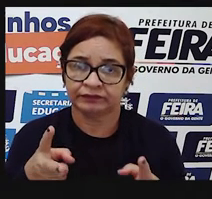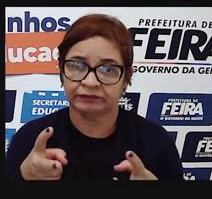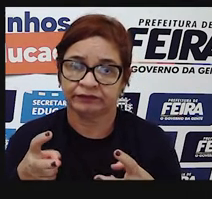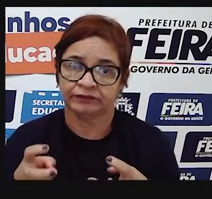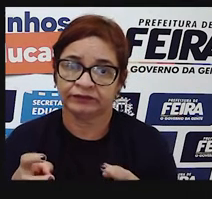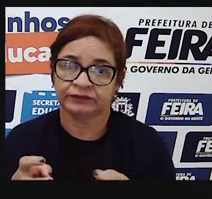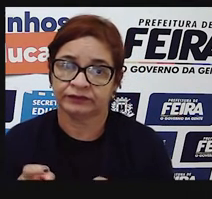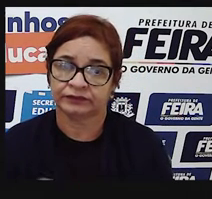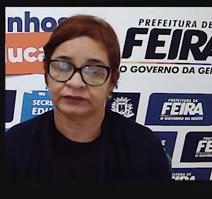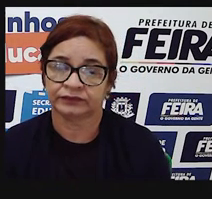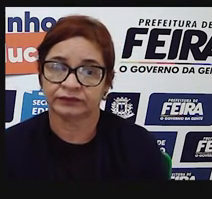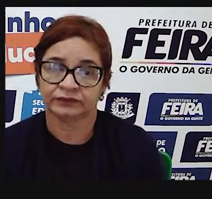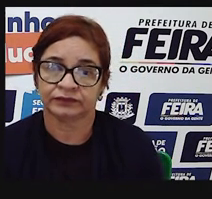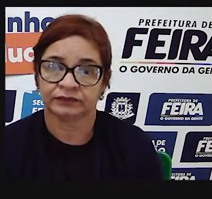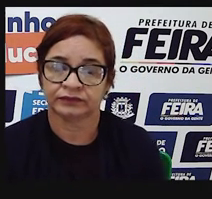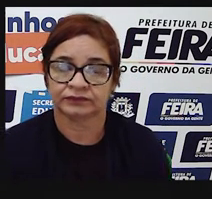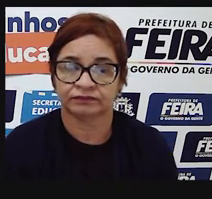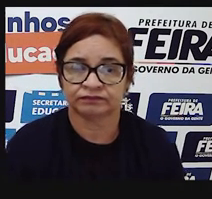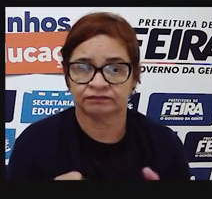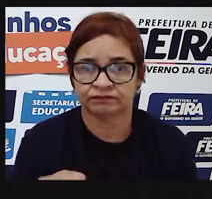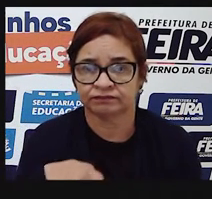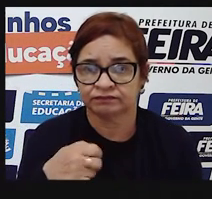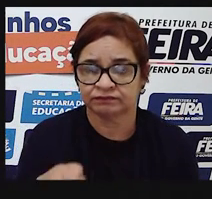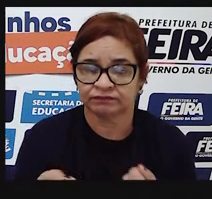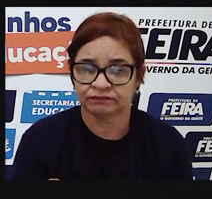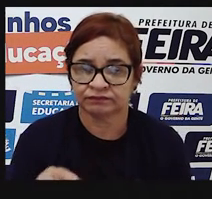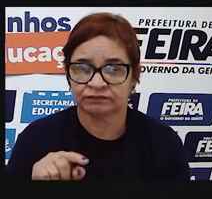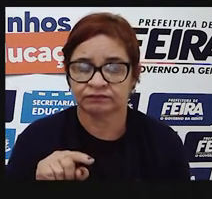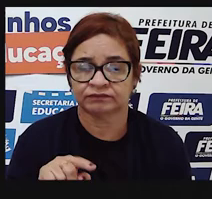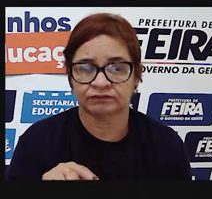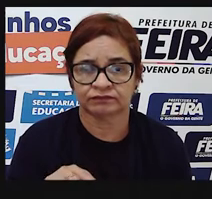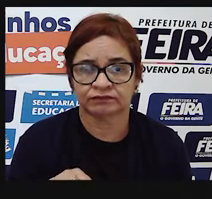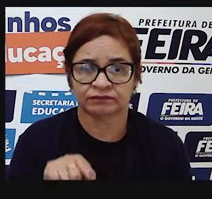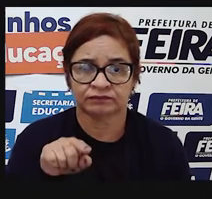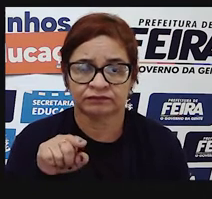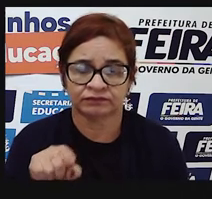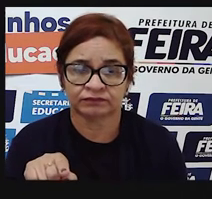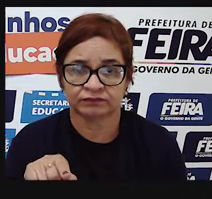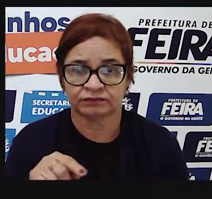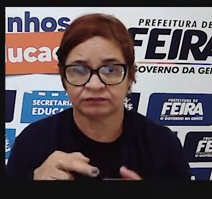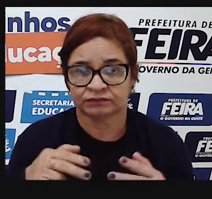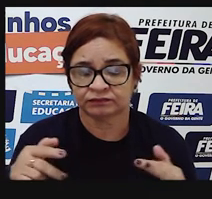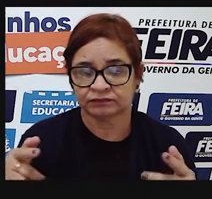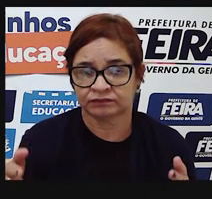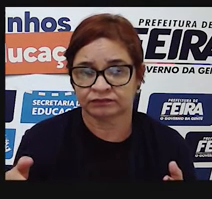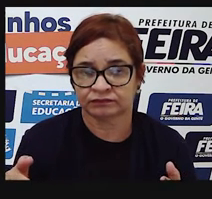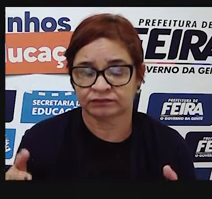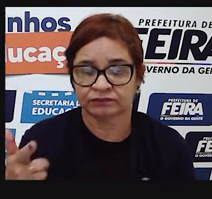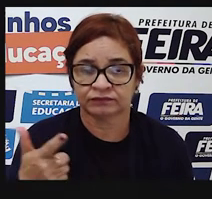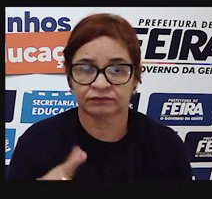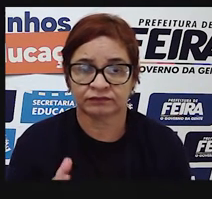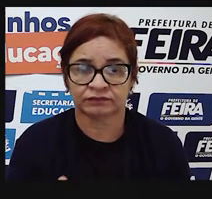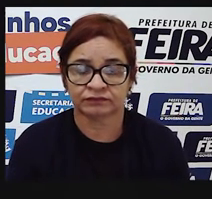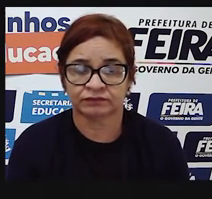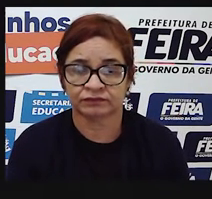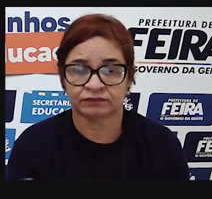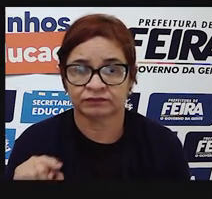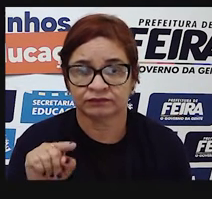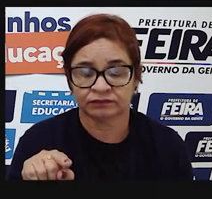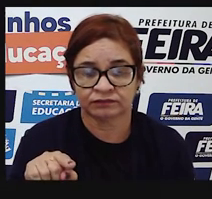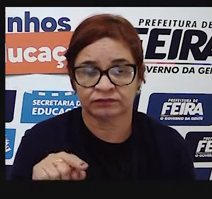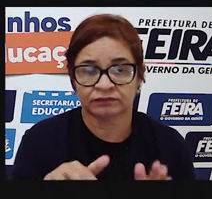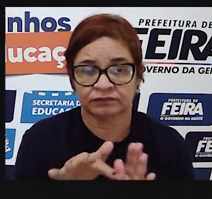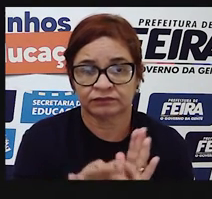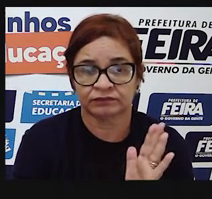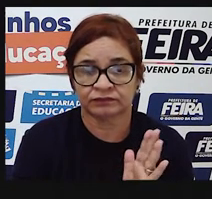vários sinais, não só de pontuação, aparecem dos outros sinais que não têm a ver com a pontuação de texto,